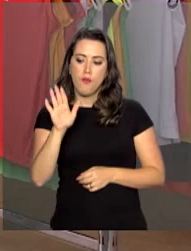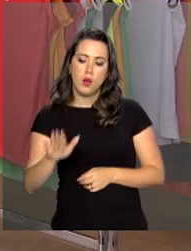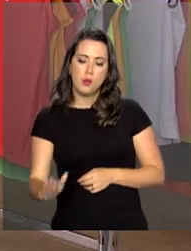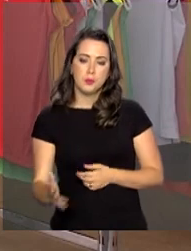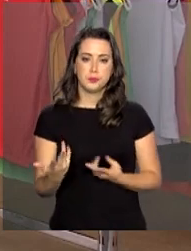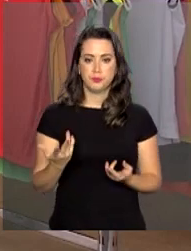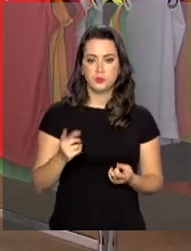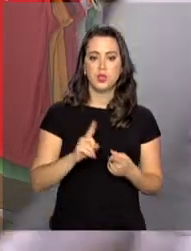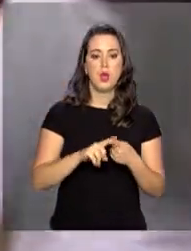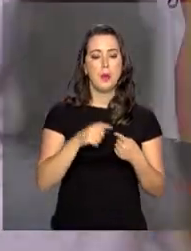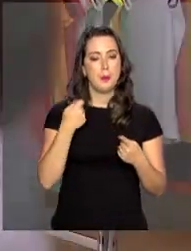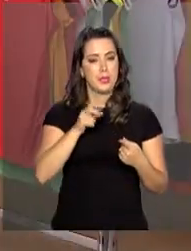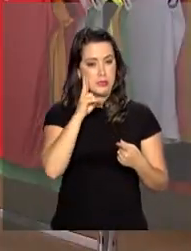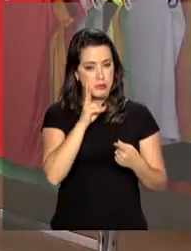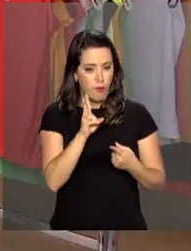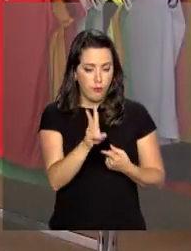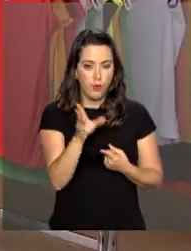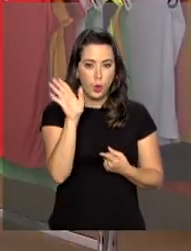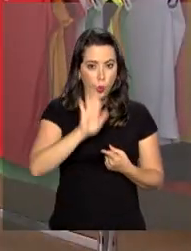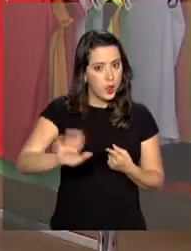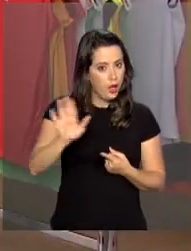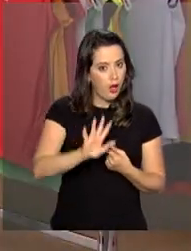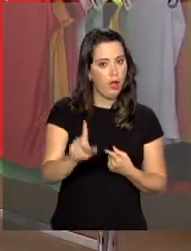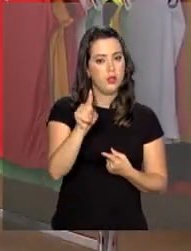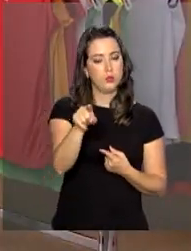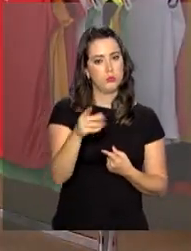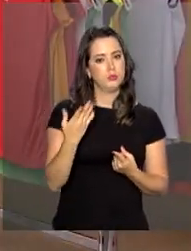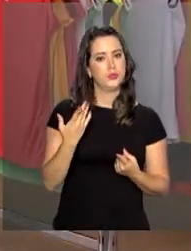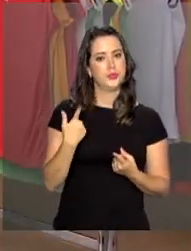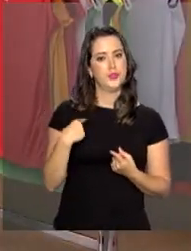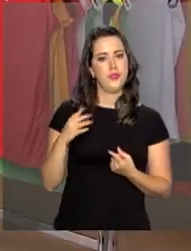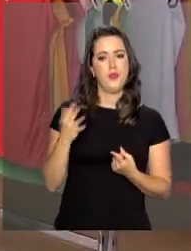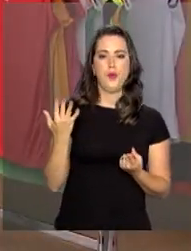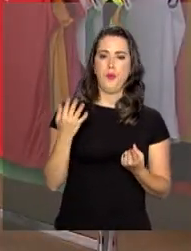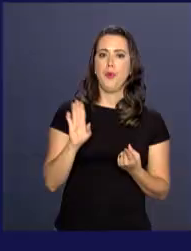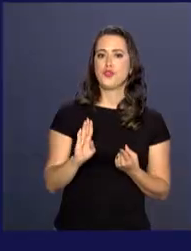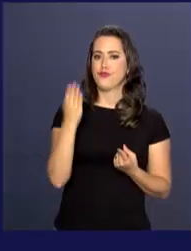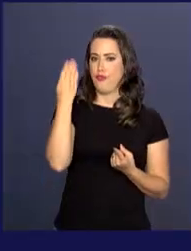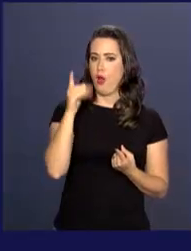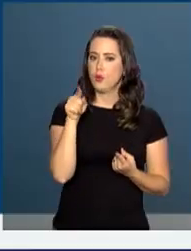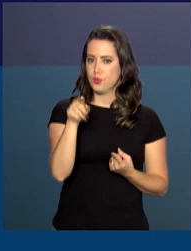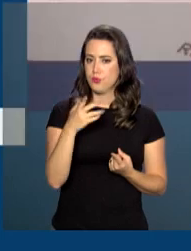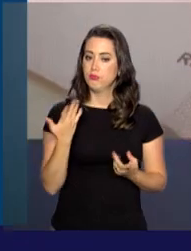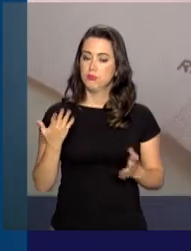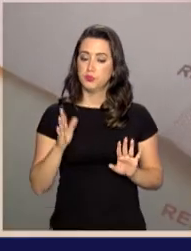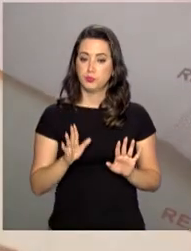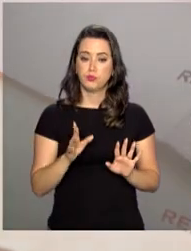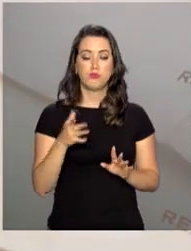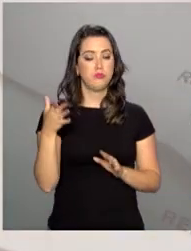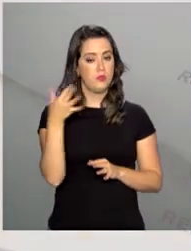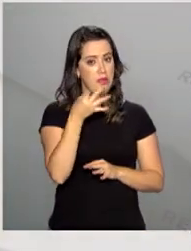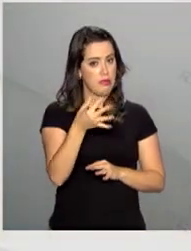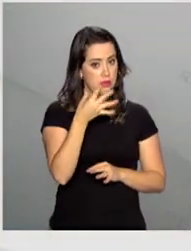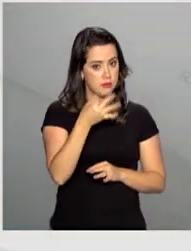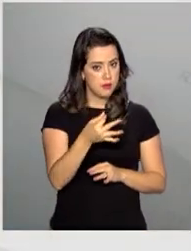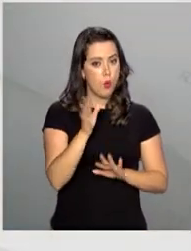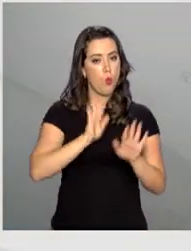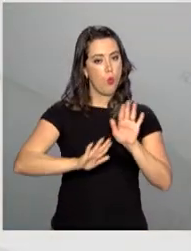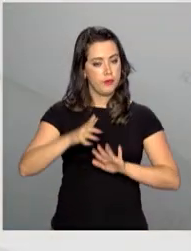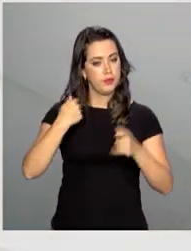baixo. É preciso muito cuidado para a Black Friday não virar Black Fraude. O Procon alerta para alguns cuidados